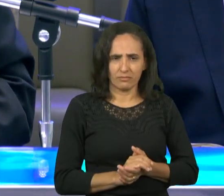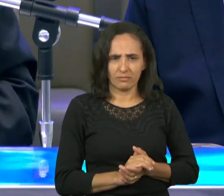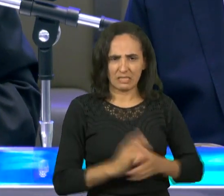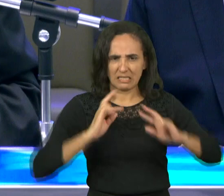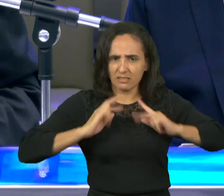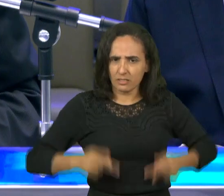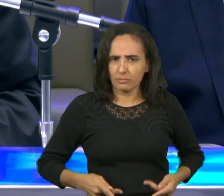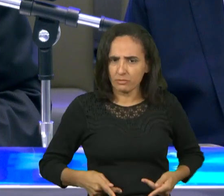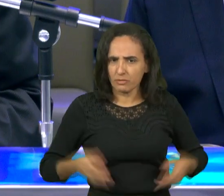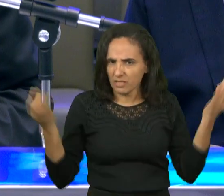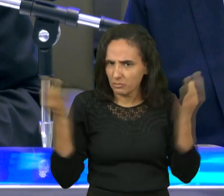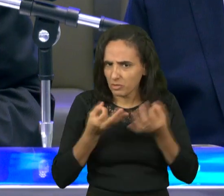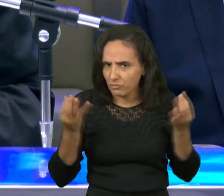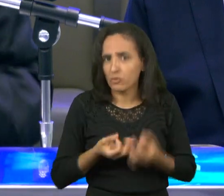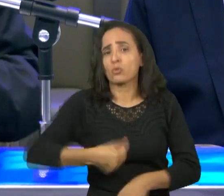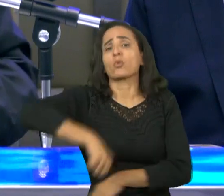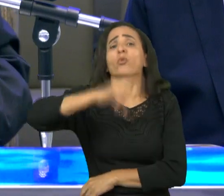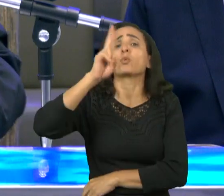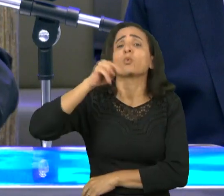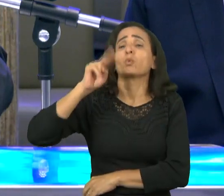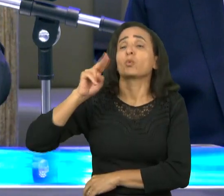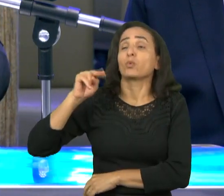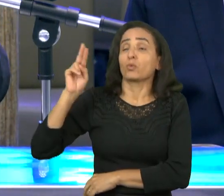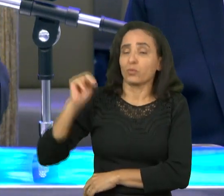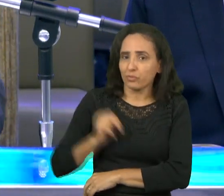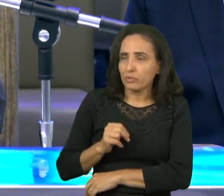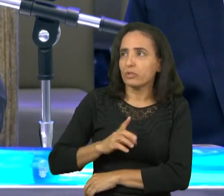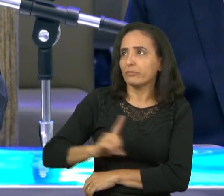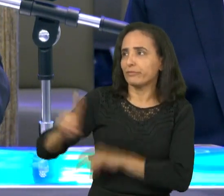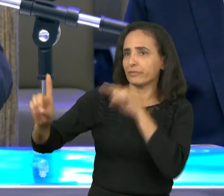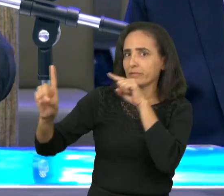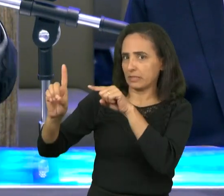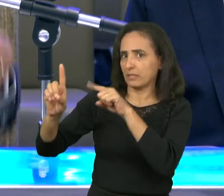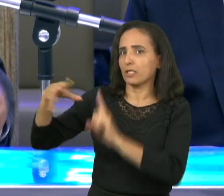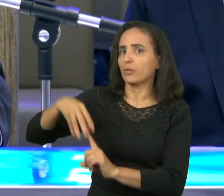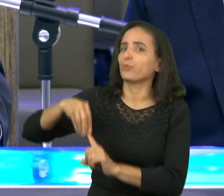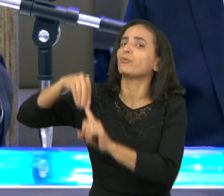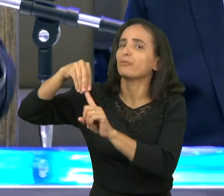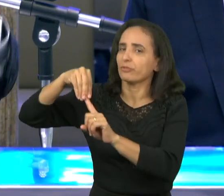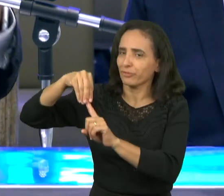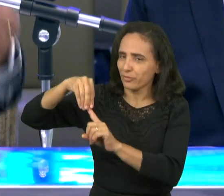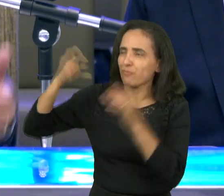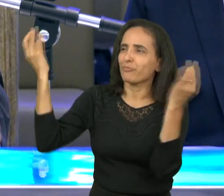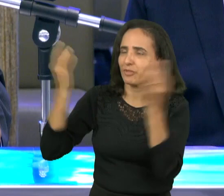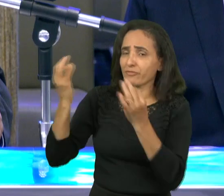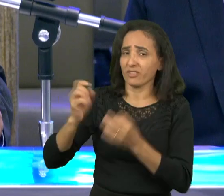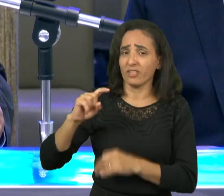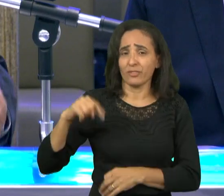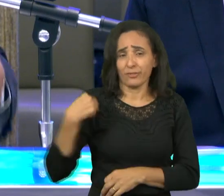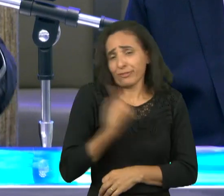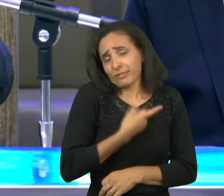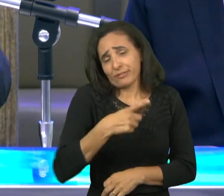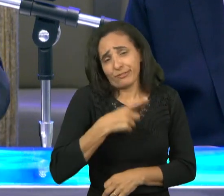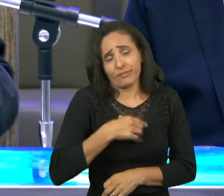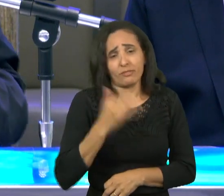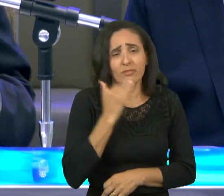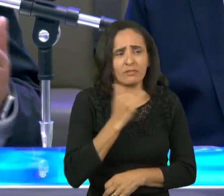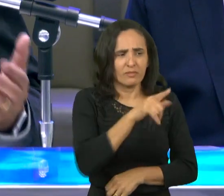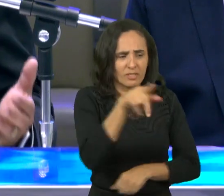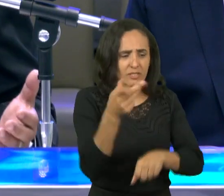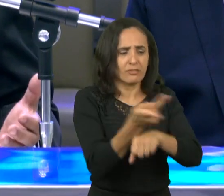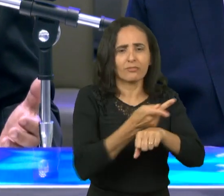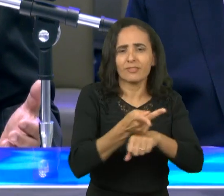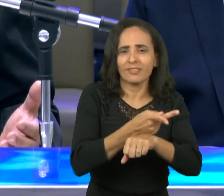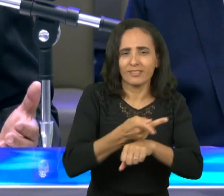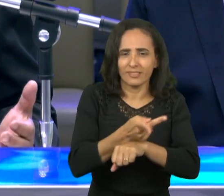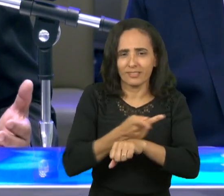amém meus irmãos ninguém é perfeito todo mundo tem defeitos se você está procurando uma